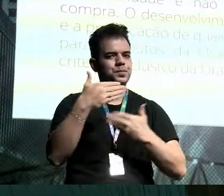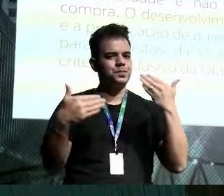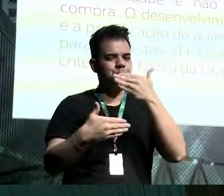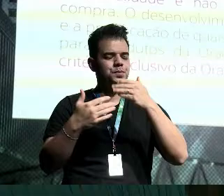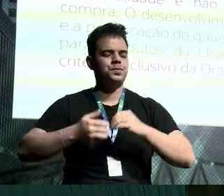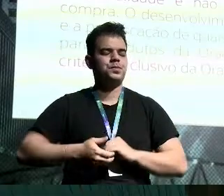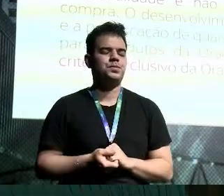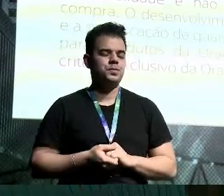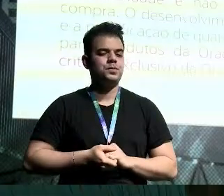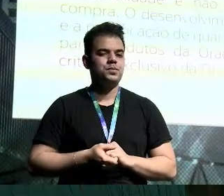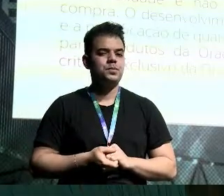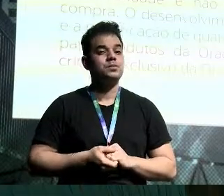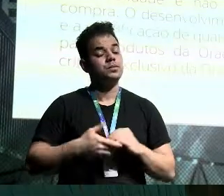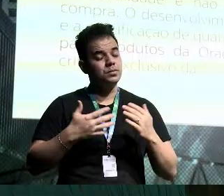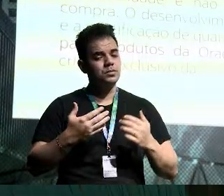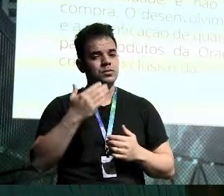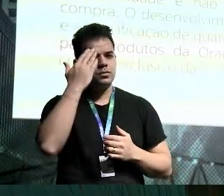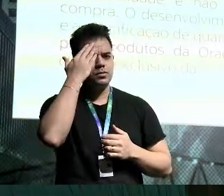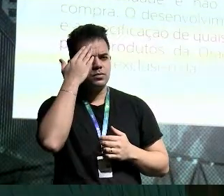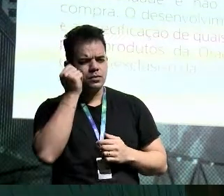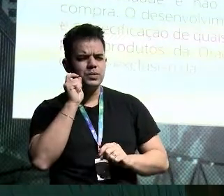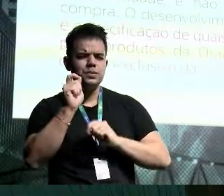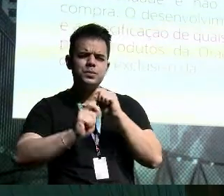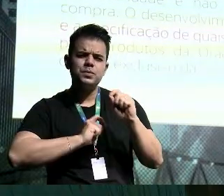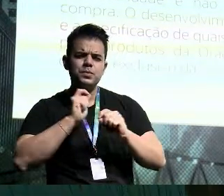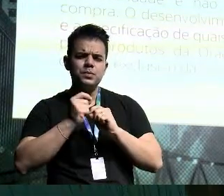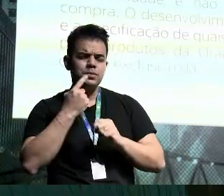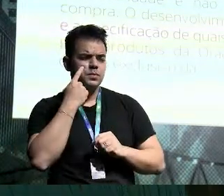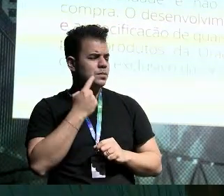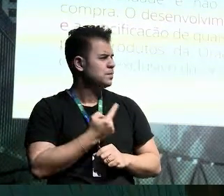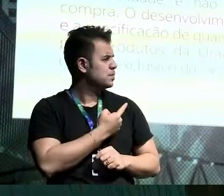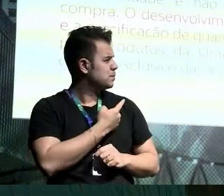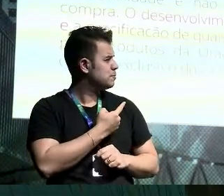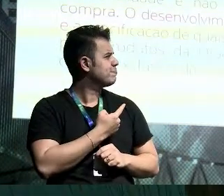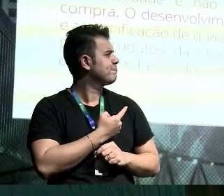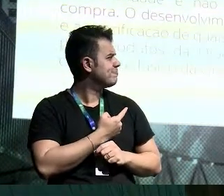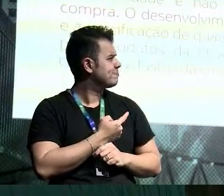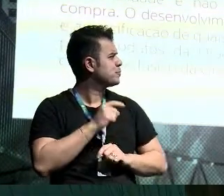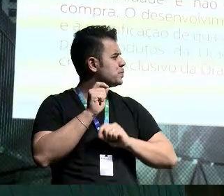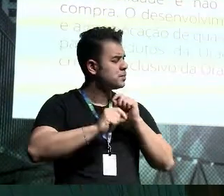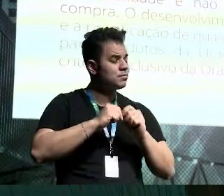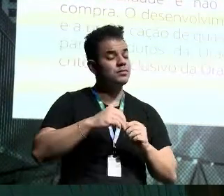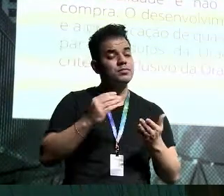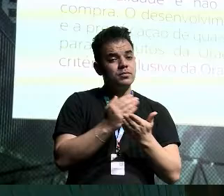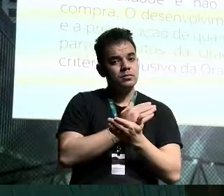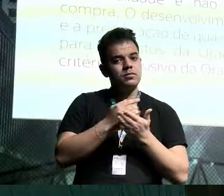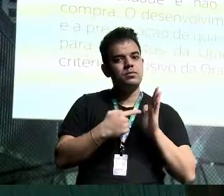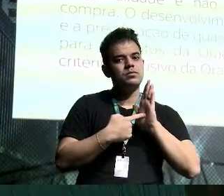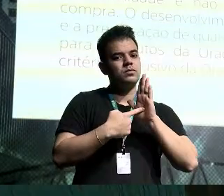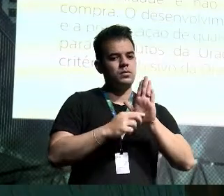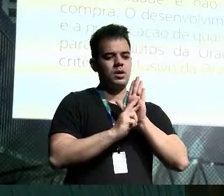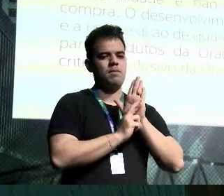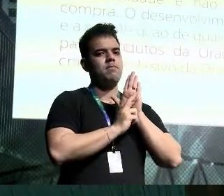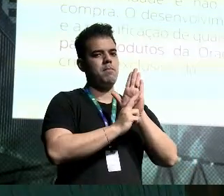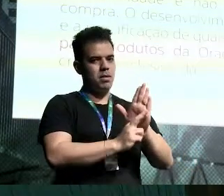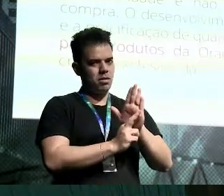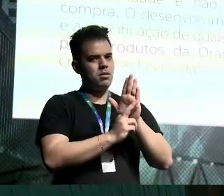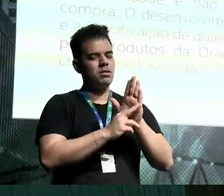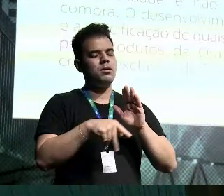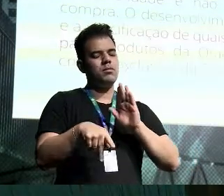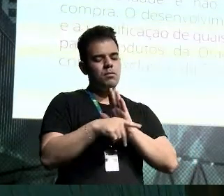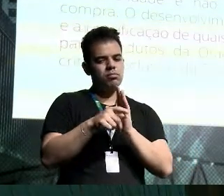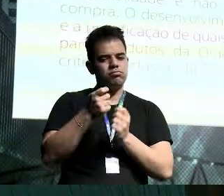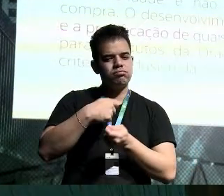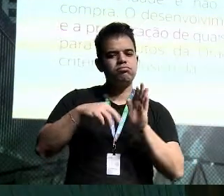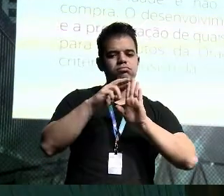Bom, não posso deixar de falar, Save Harbor, isso é interessante porque estou aqui representando uma organização, e essa organização